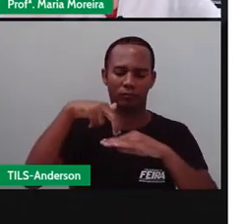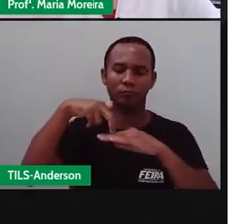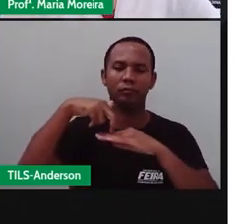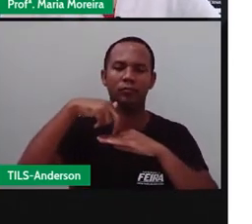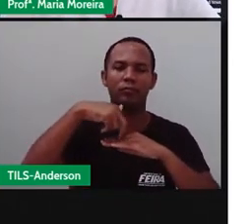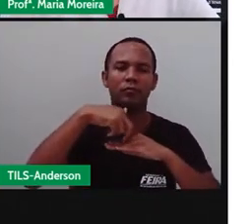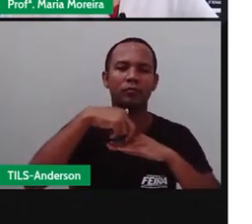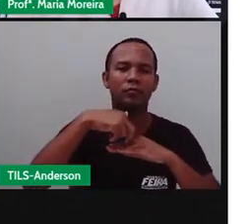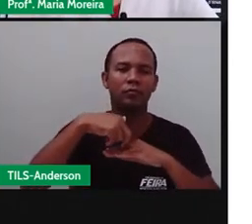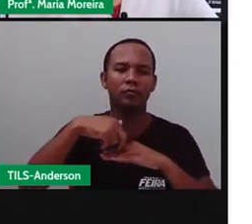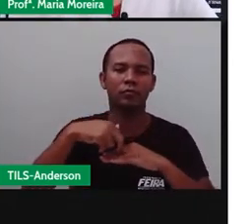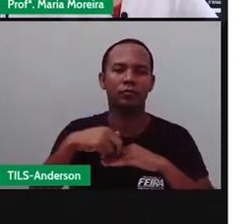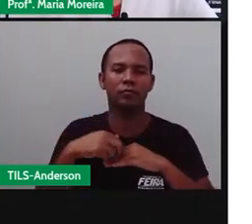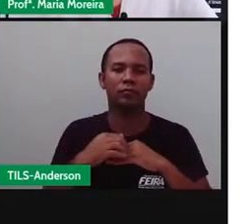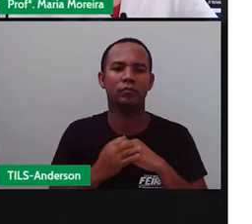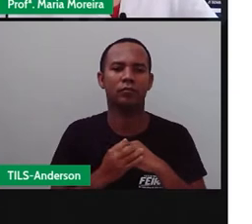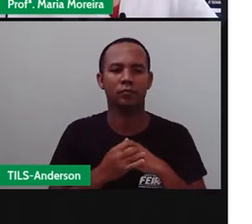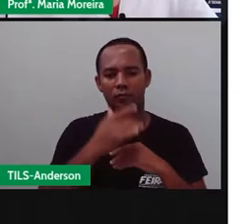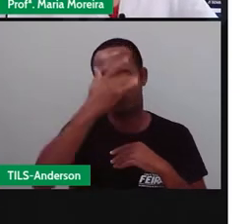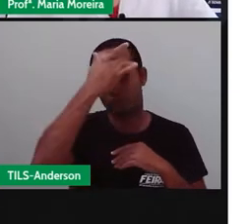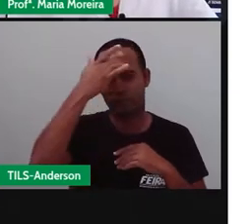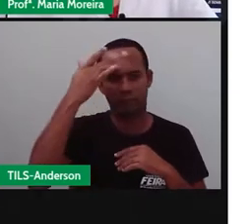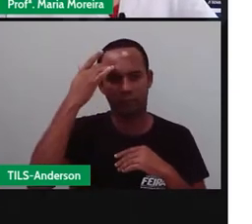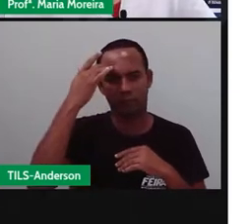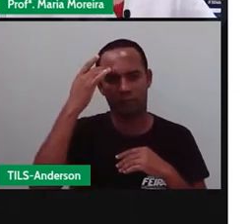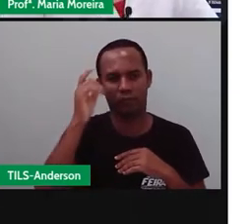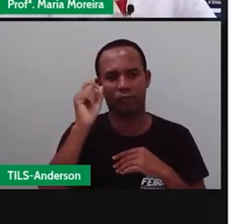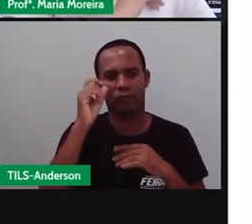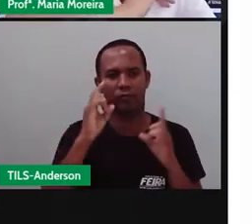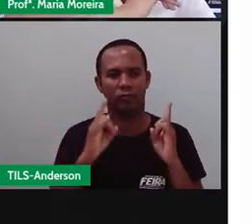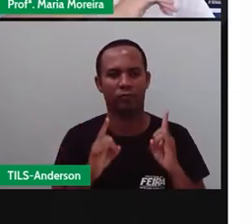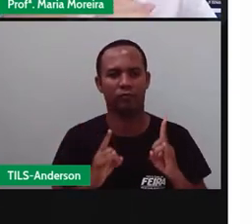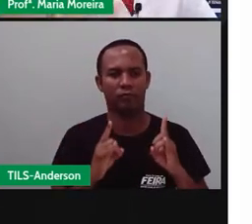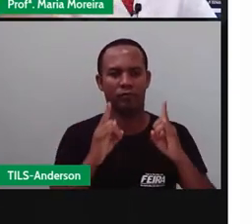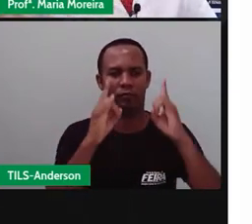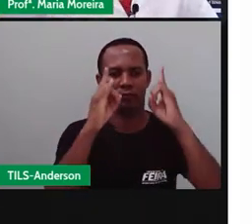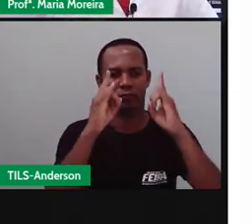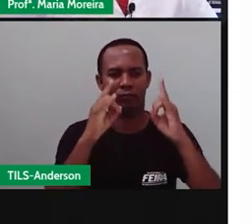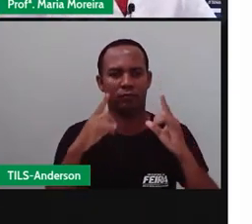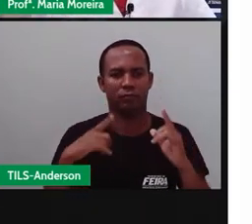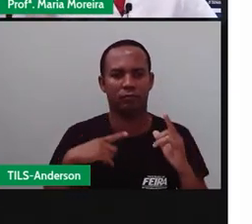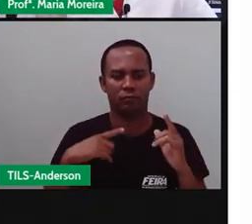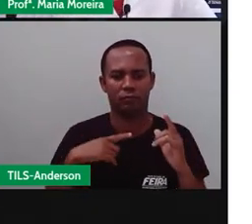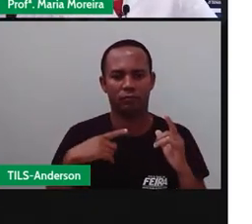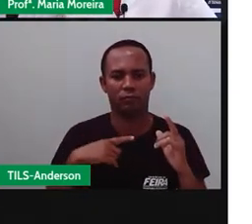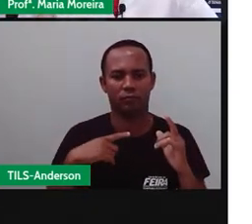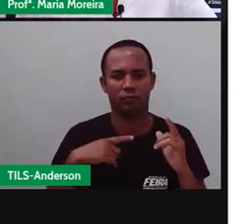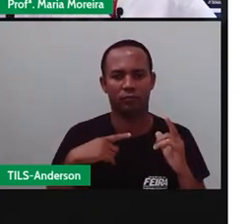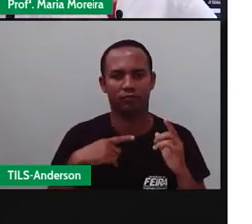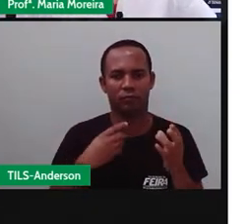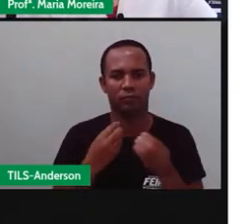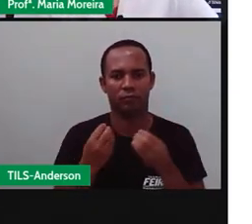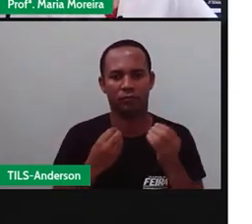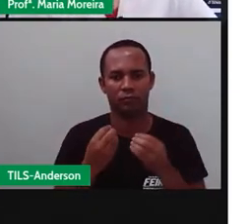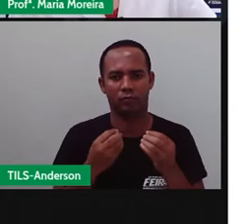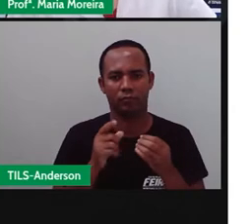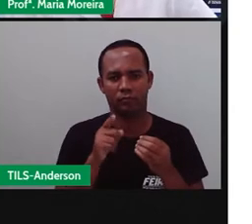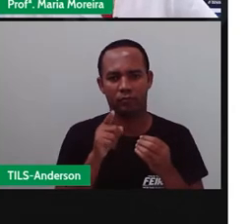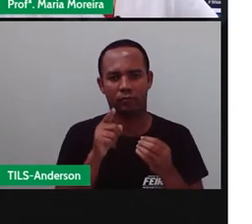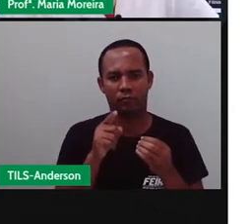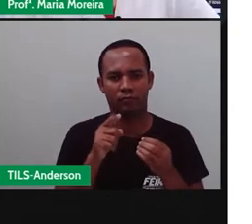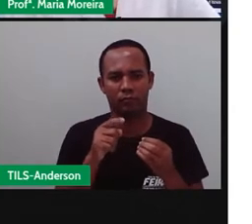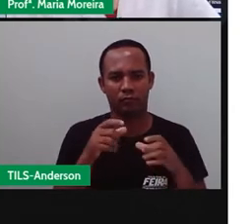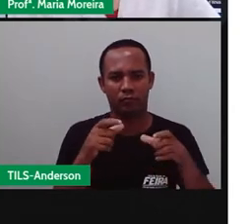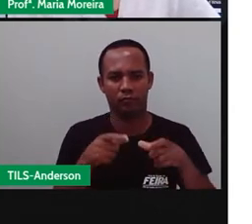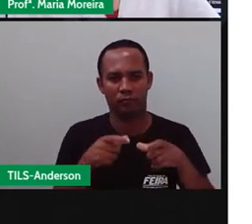espaço elevado. Então, as pessoas que moram em prédio, que tem aquela varandinha na frente, aquela varandinha ali, ela é chamada